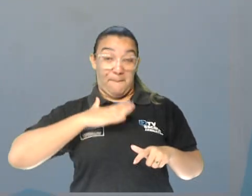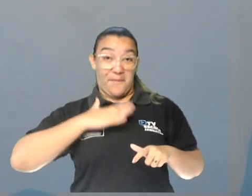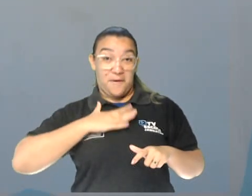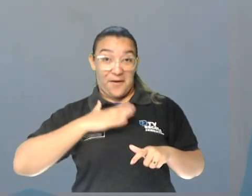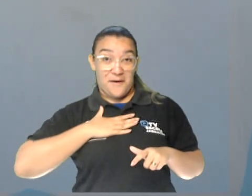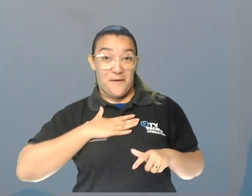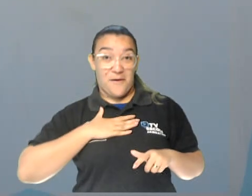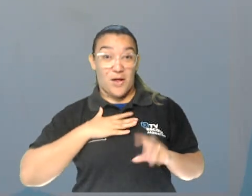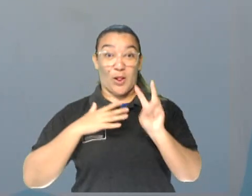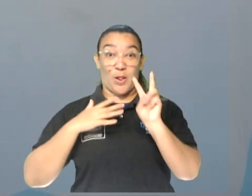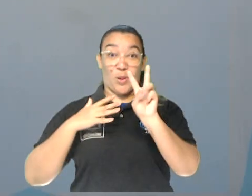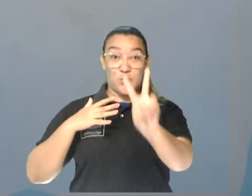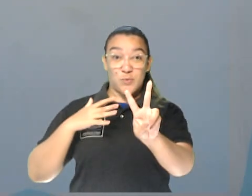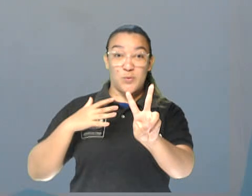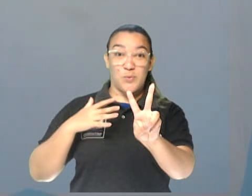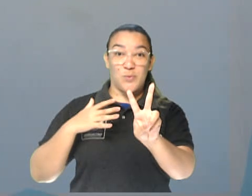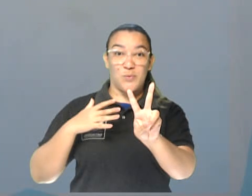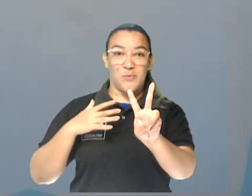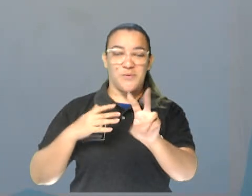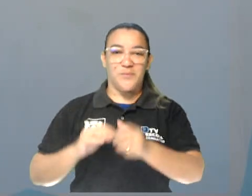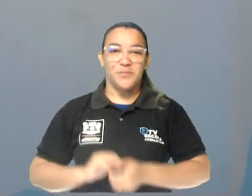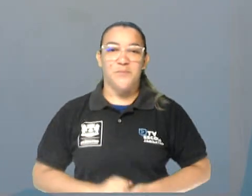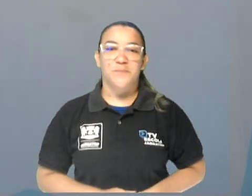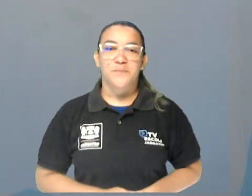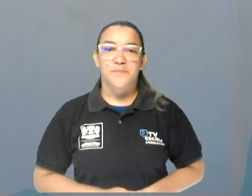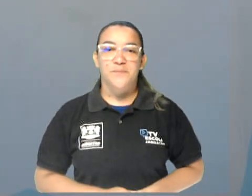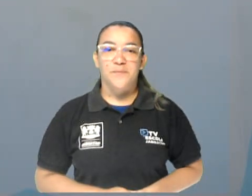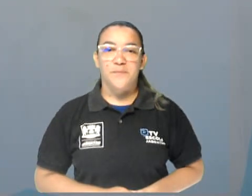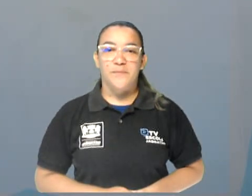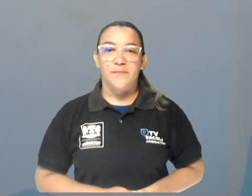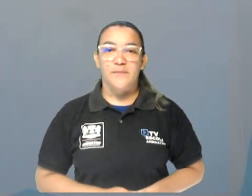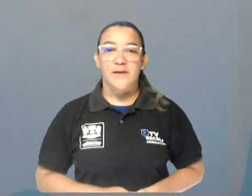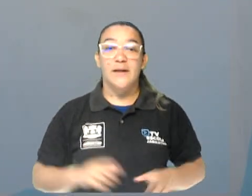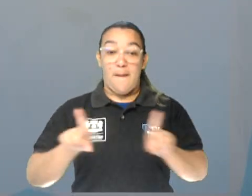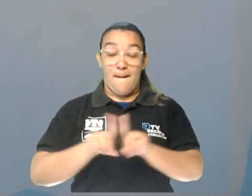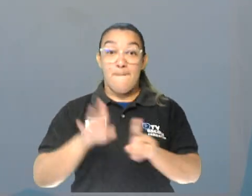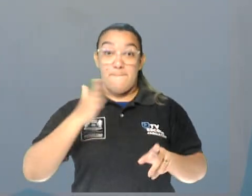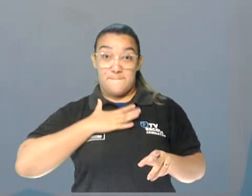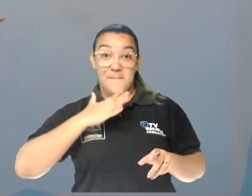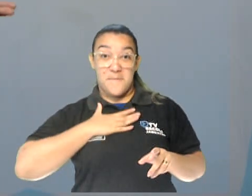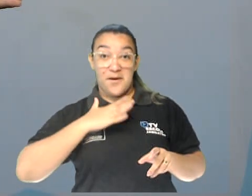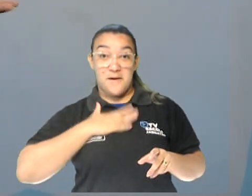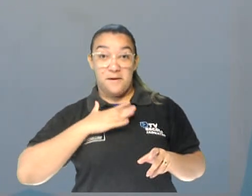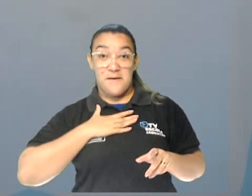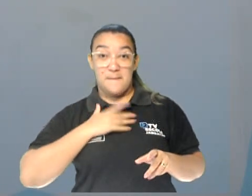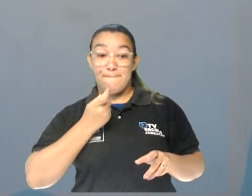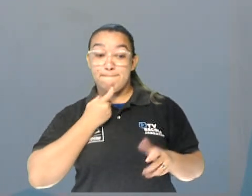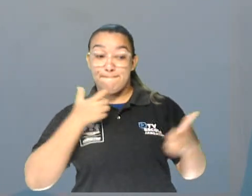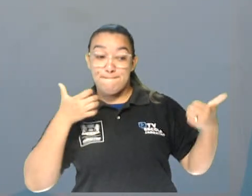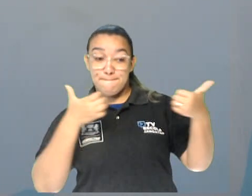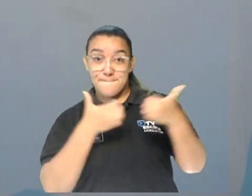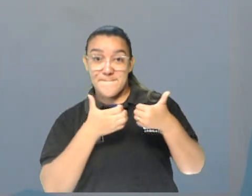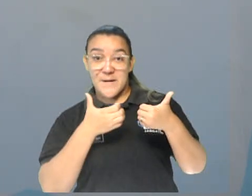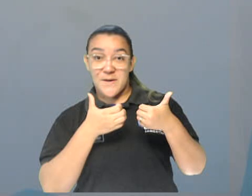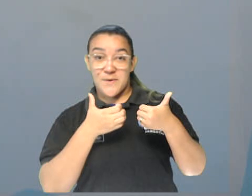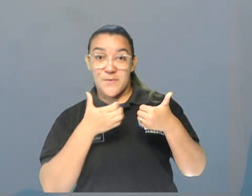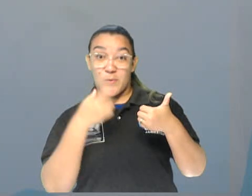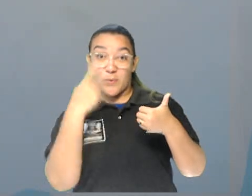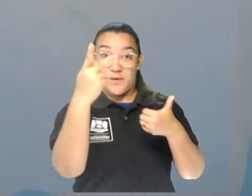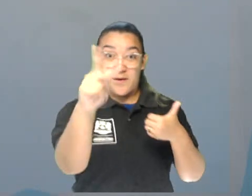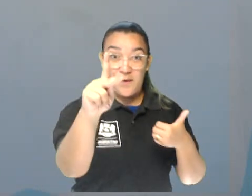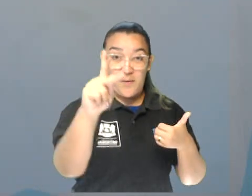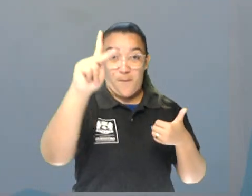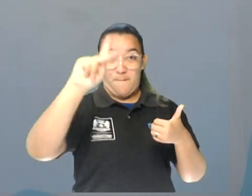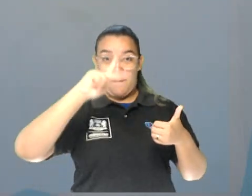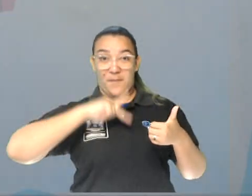are two backeries. Certo? Já no meu bairro, já que eu estou falando aqui de bairro, do teu bairro e do meu bairro também,